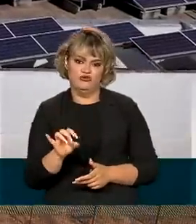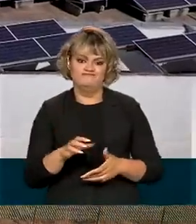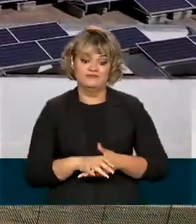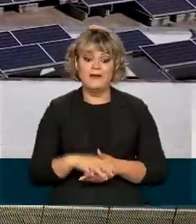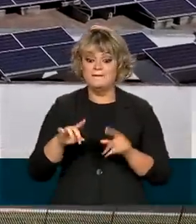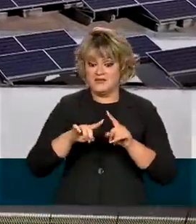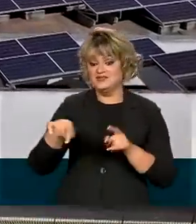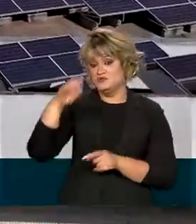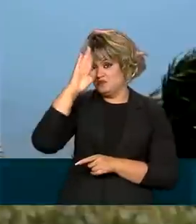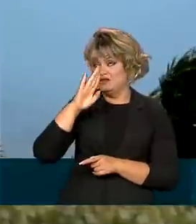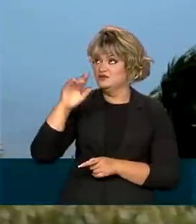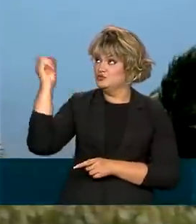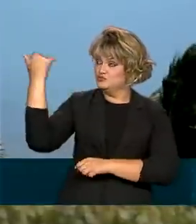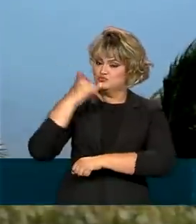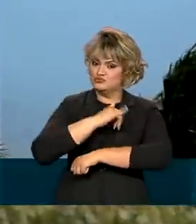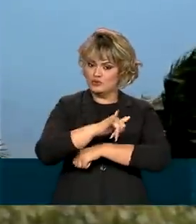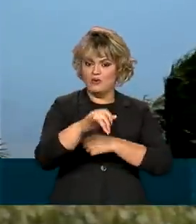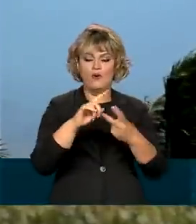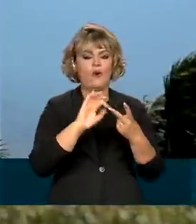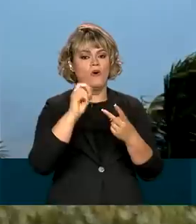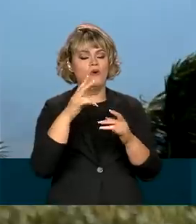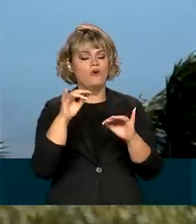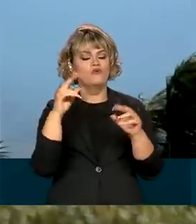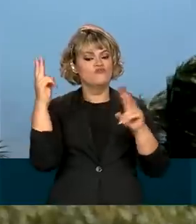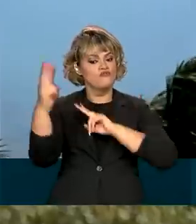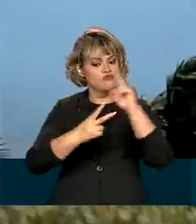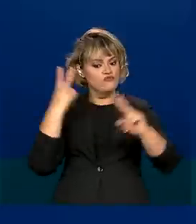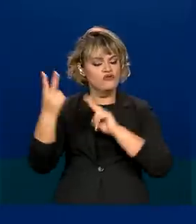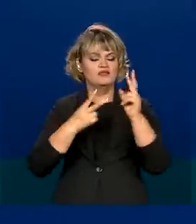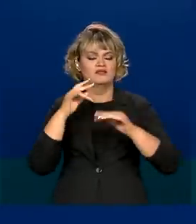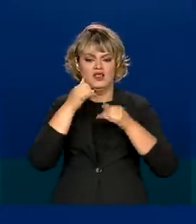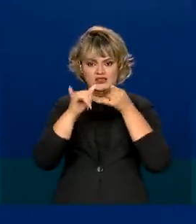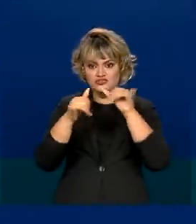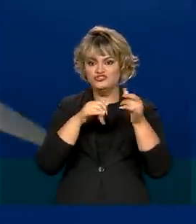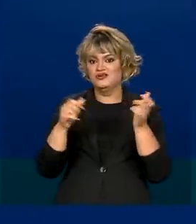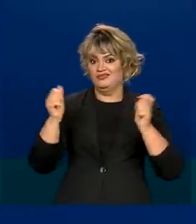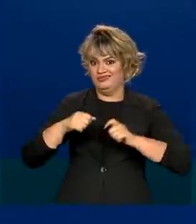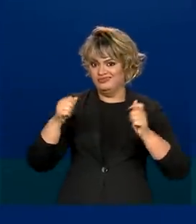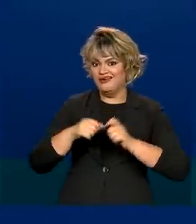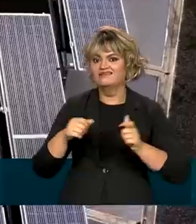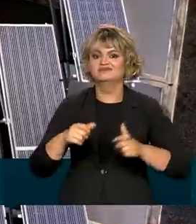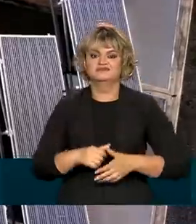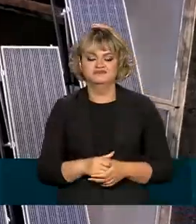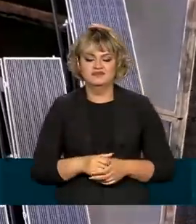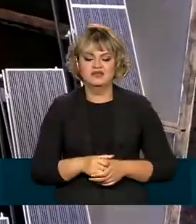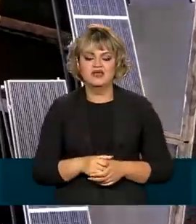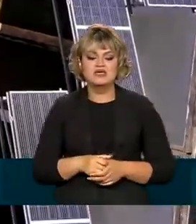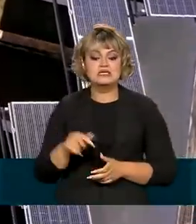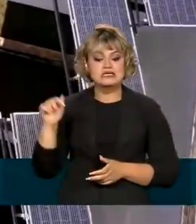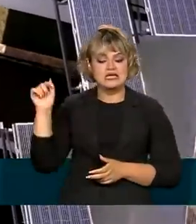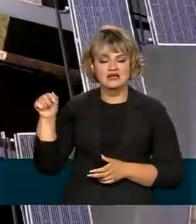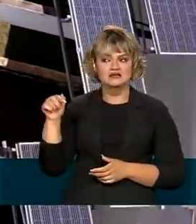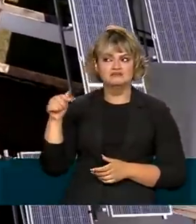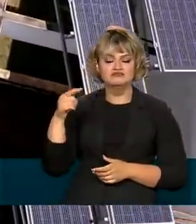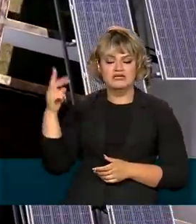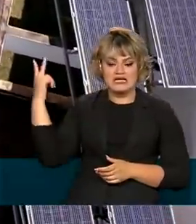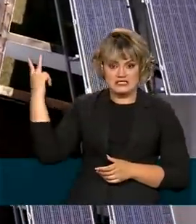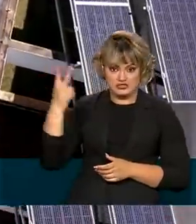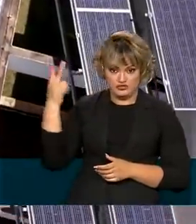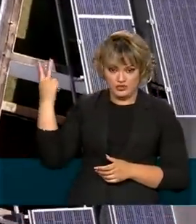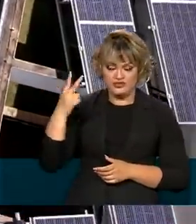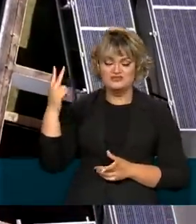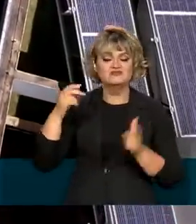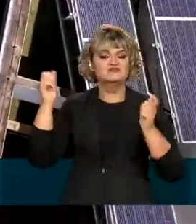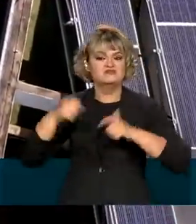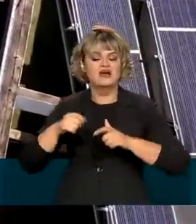a energia solar e a eólica bateram recordes de produção neste ano. Somadas, as duas fontes são